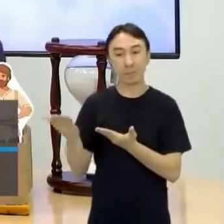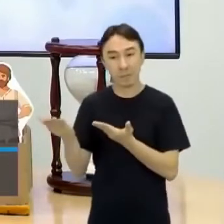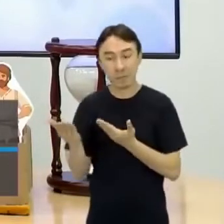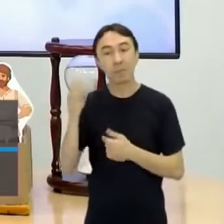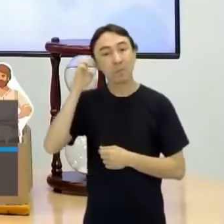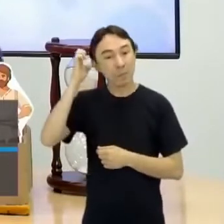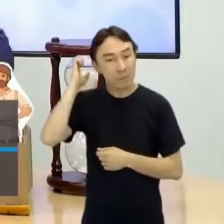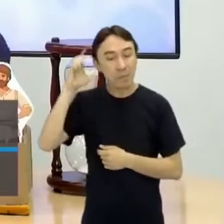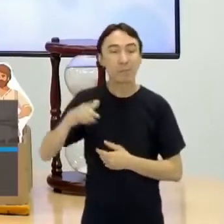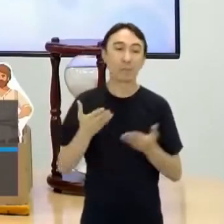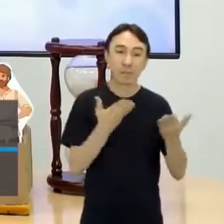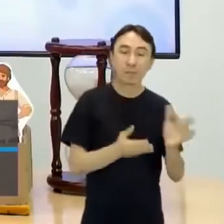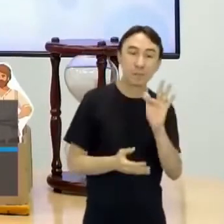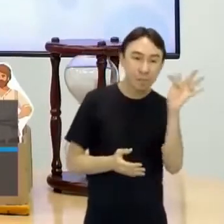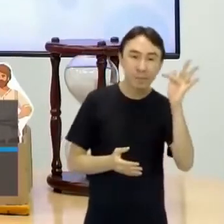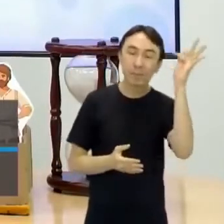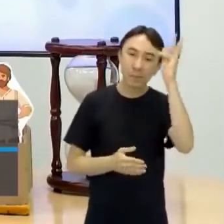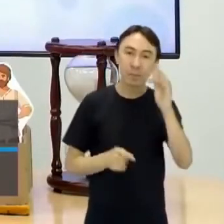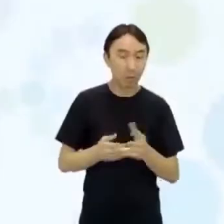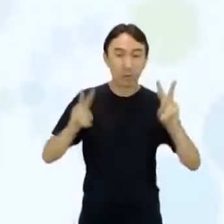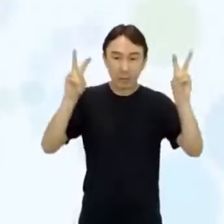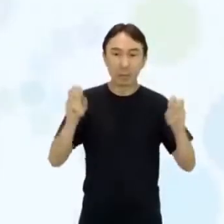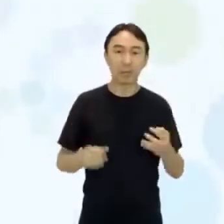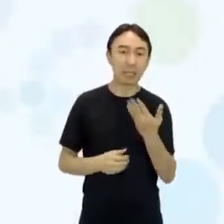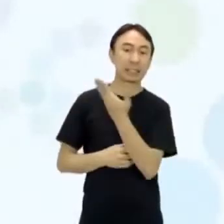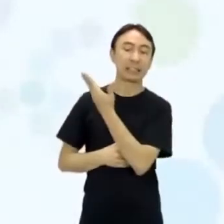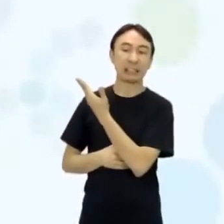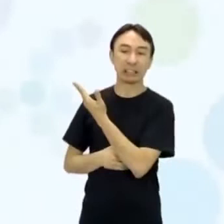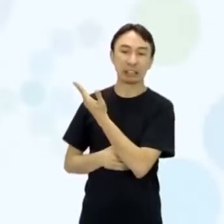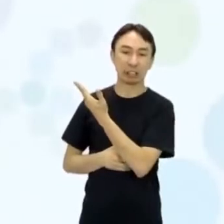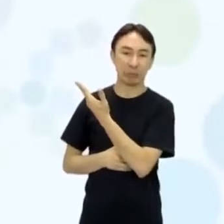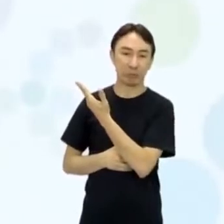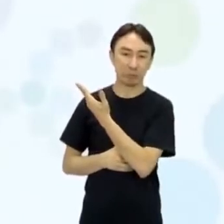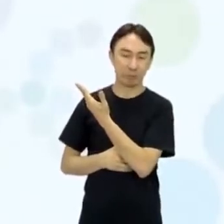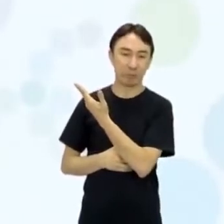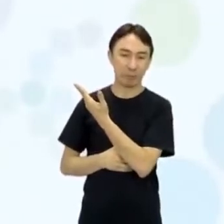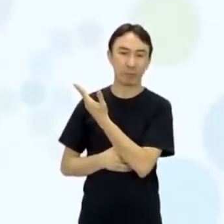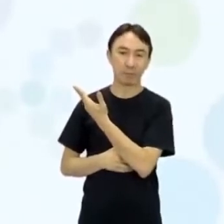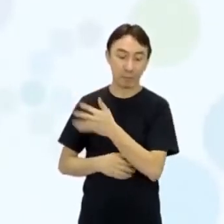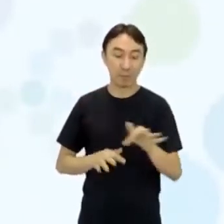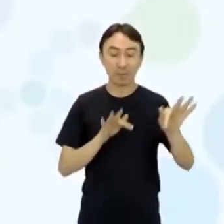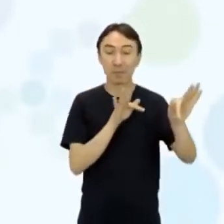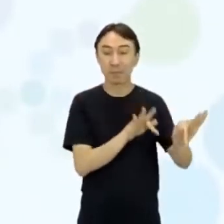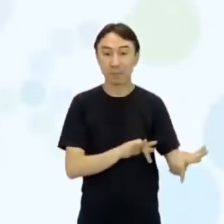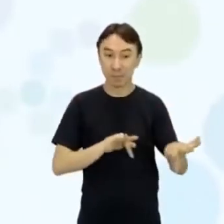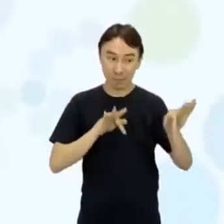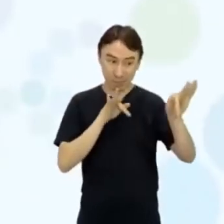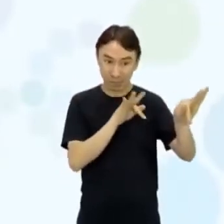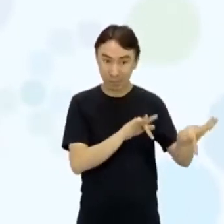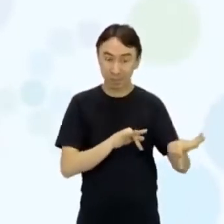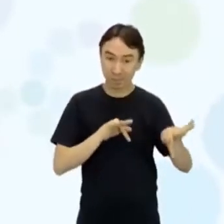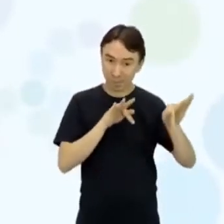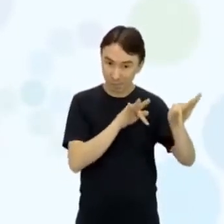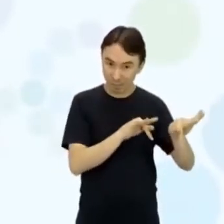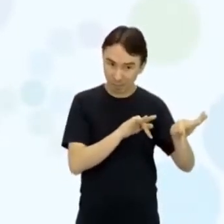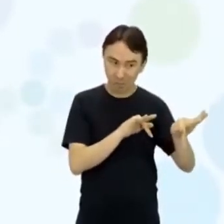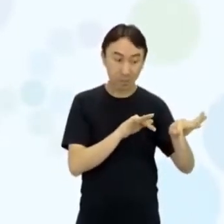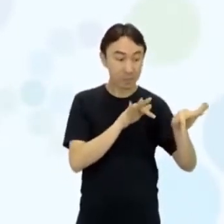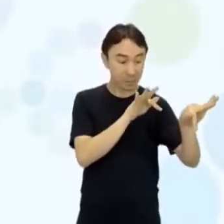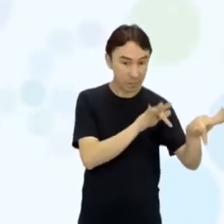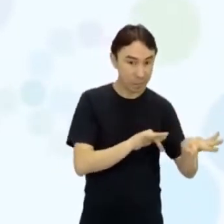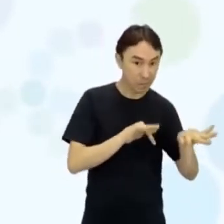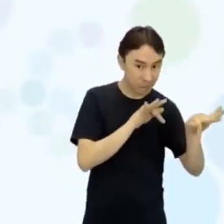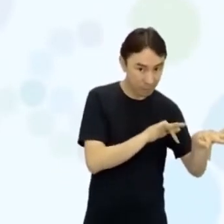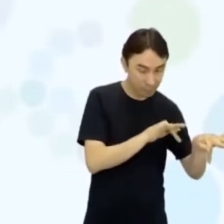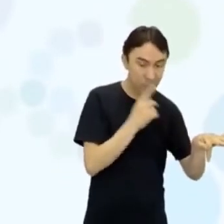vocês, professores, alunos que estão aqui comigo. Feudalismo. Hoje vamos aí diferenciar um pouco do que é feudo e o que é